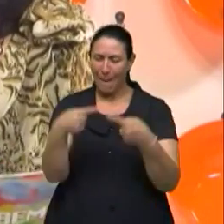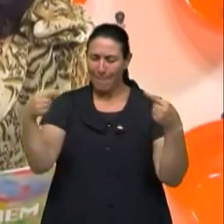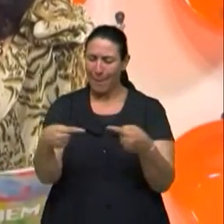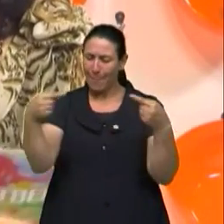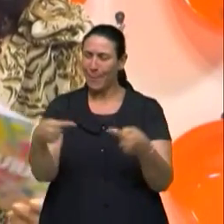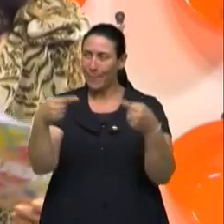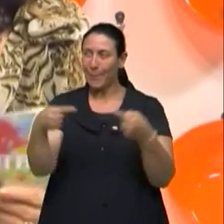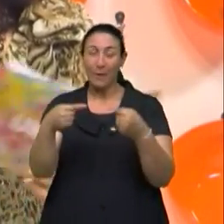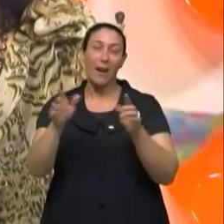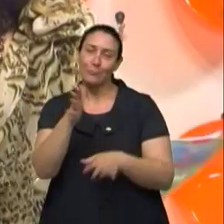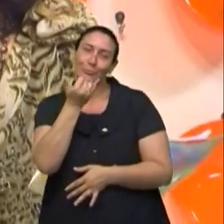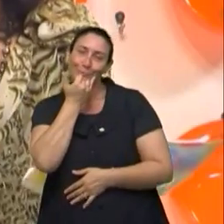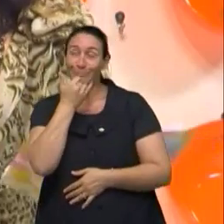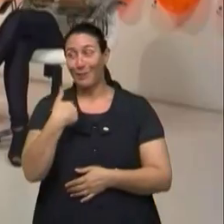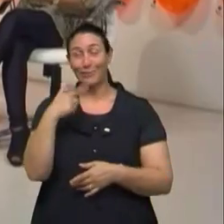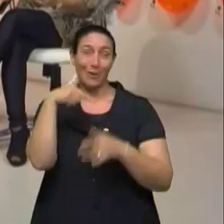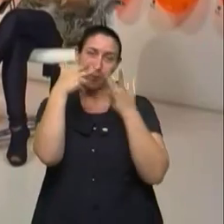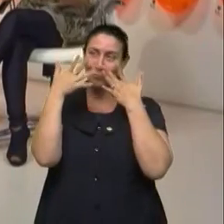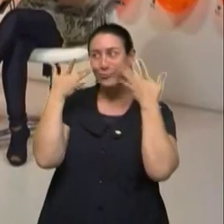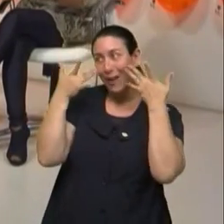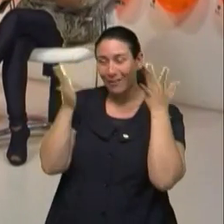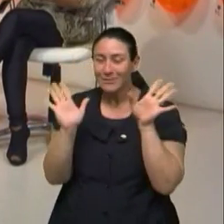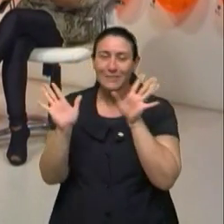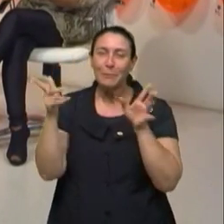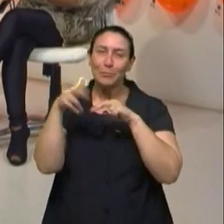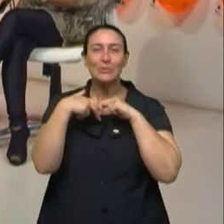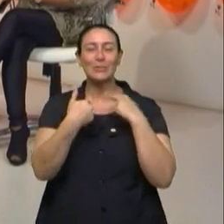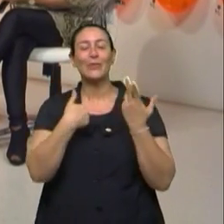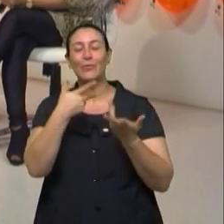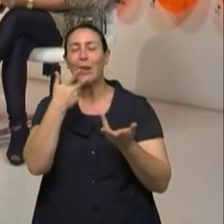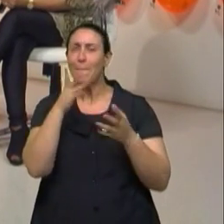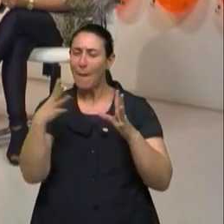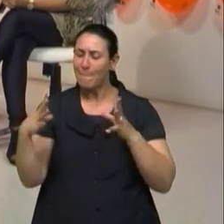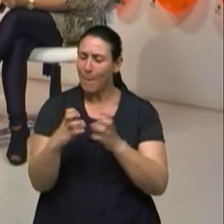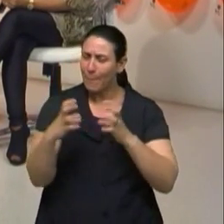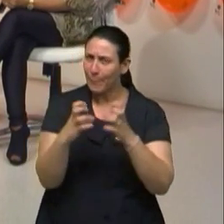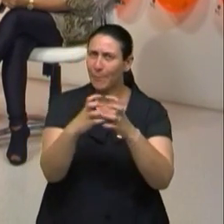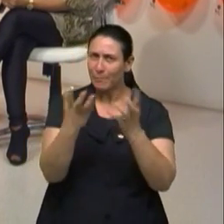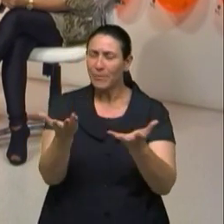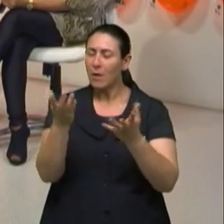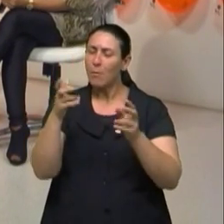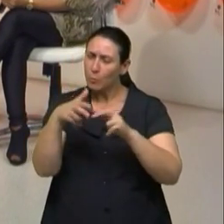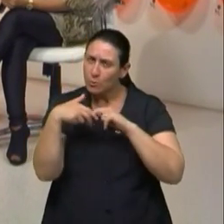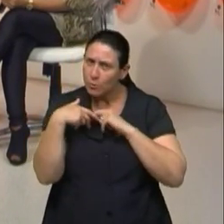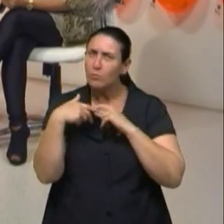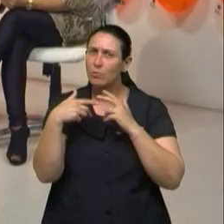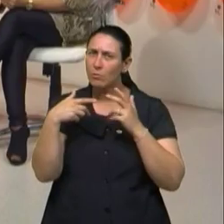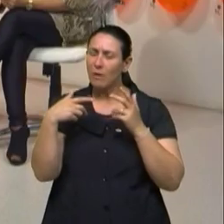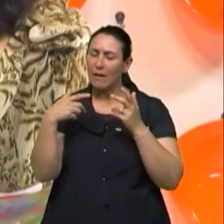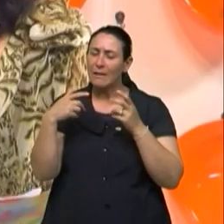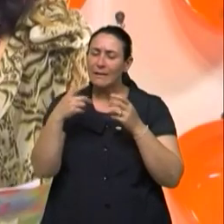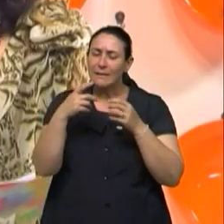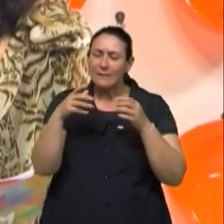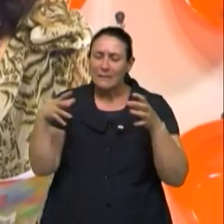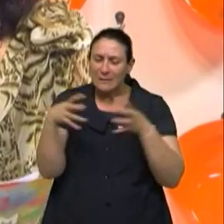isso. Eu sou de teatro, doutor, por isso que eu faço essas figuras. Então, eles ficam brigando, é claro, esse organismo vai se deteriorando. O senhor traz um